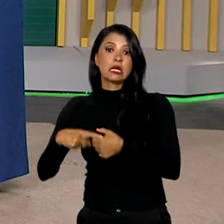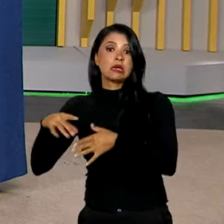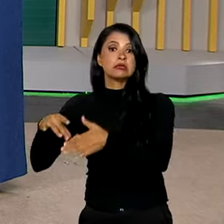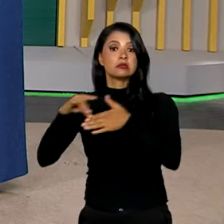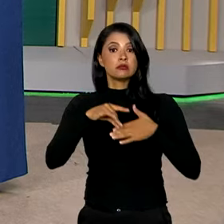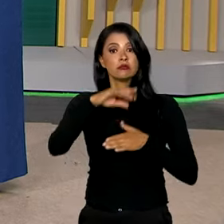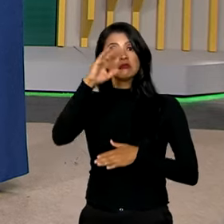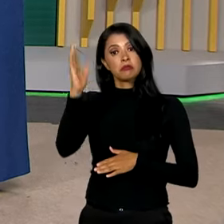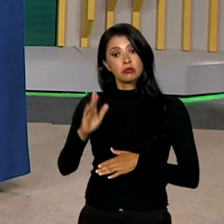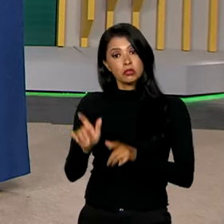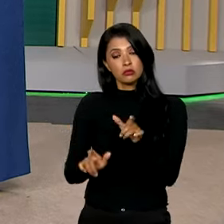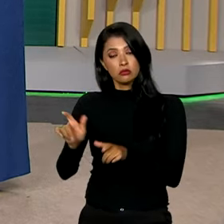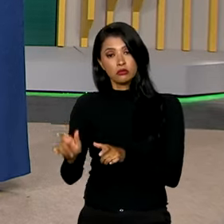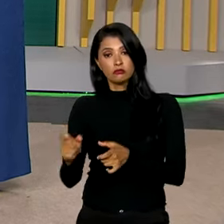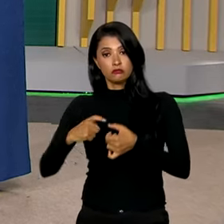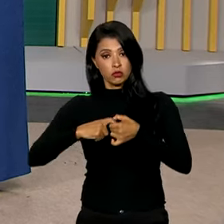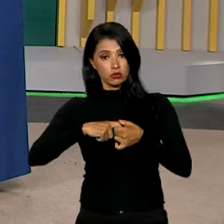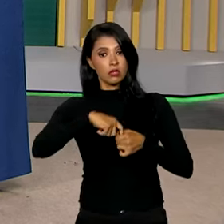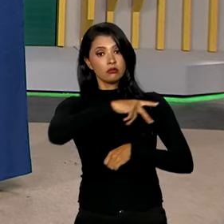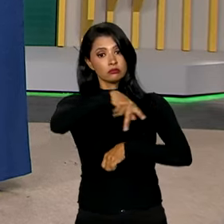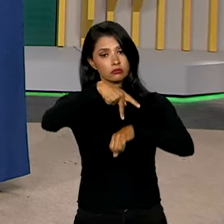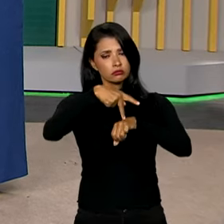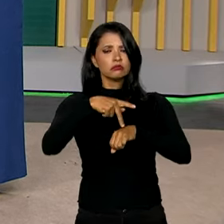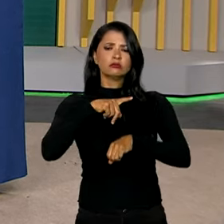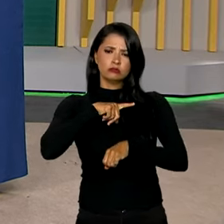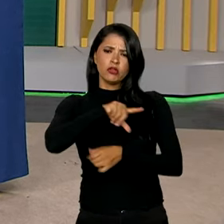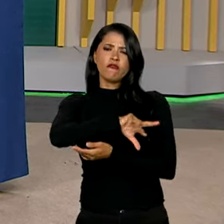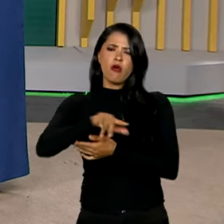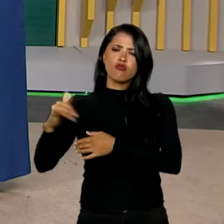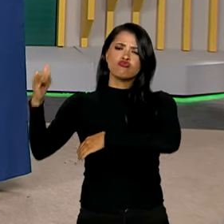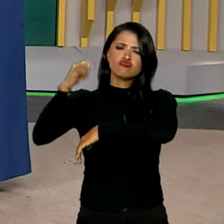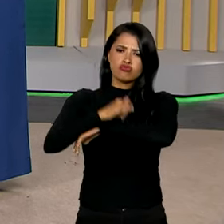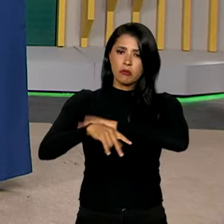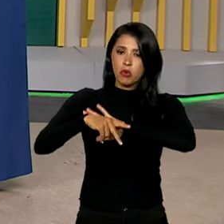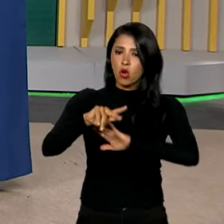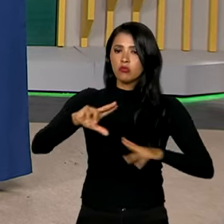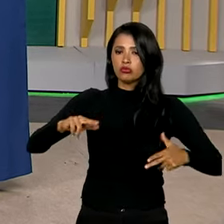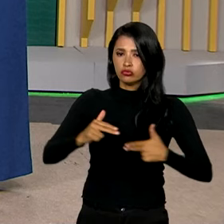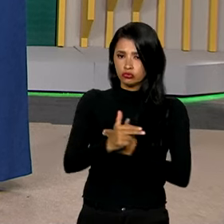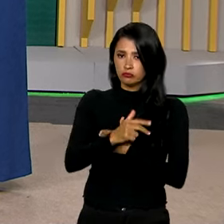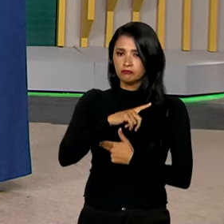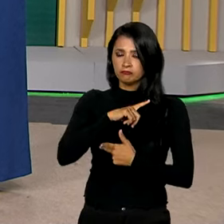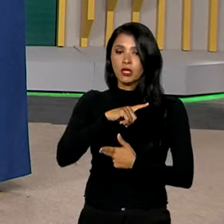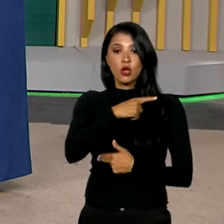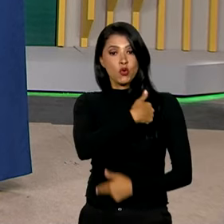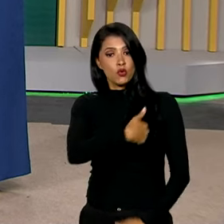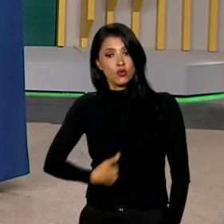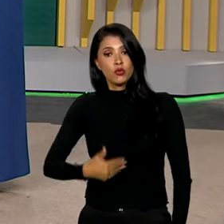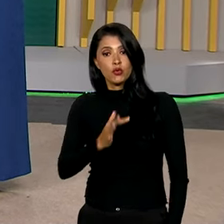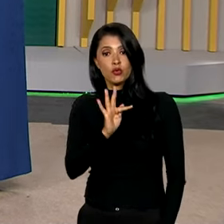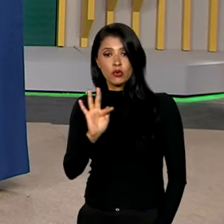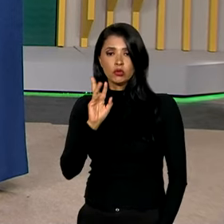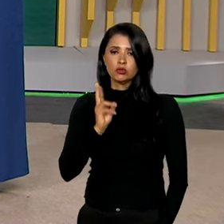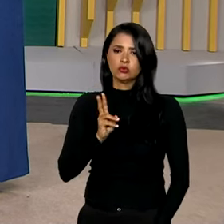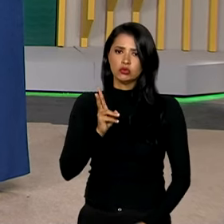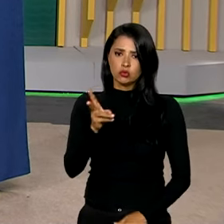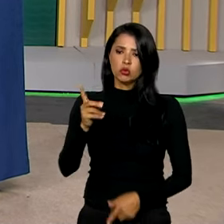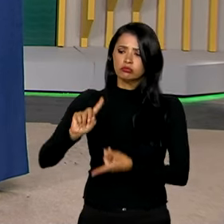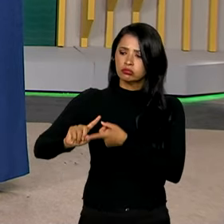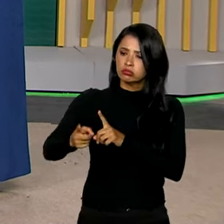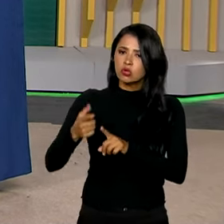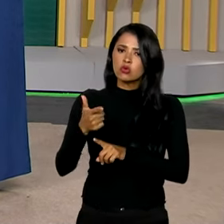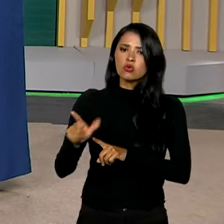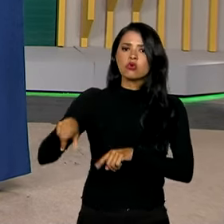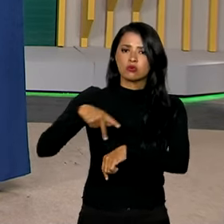que escolheram retornar ao país e vieram em vários voos da Força Aérea Brasileira. O governo federal segue em tratativas